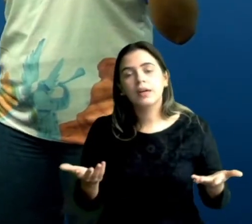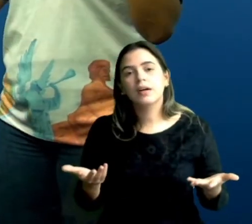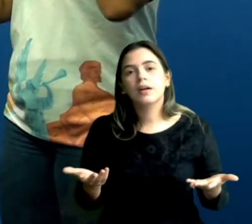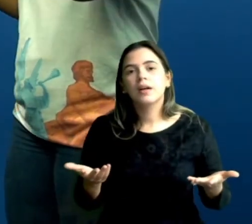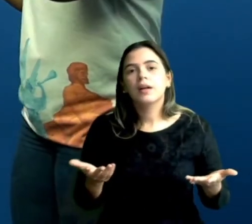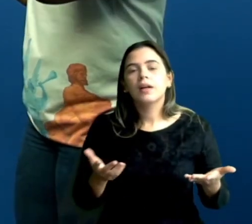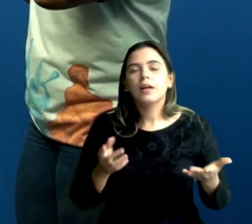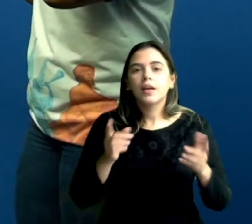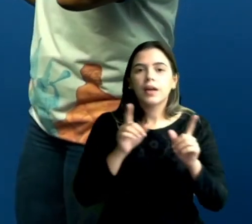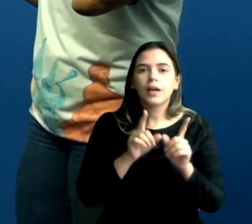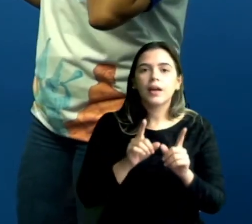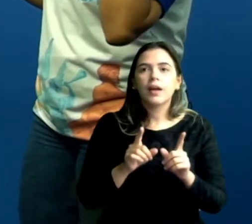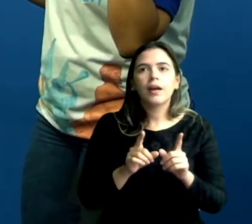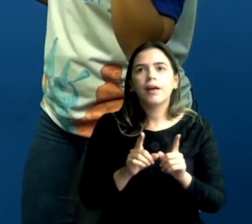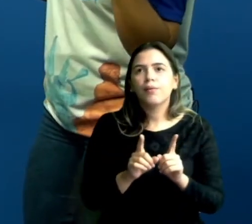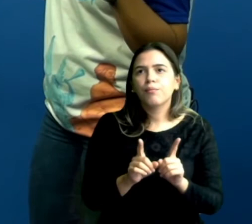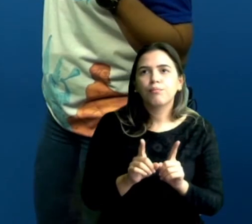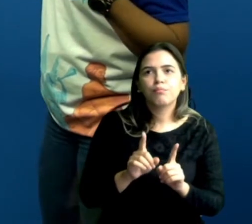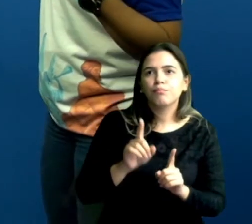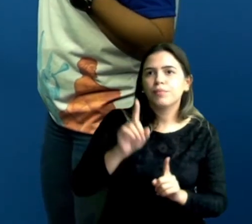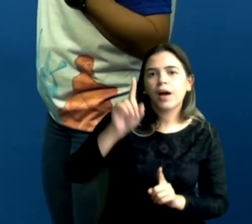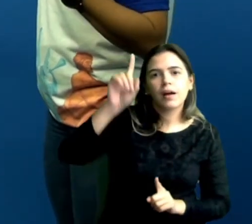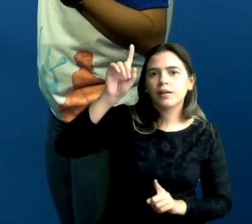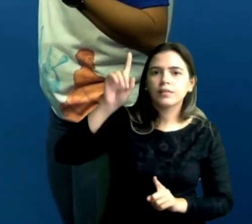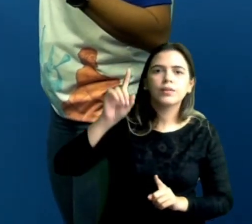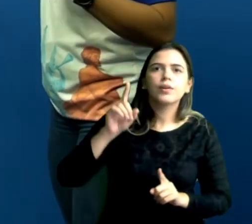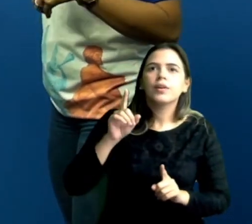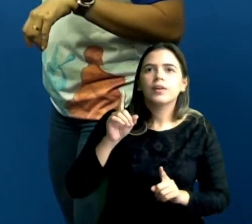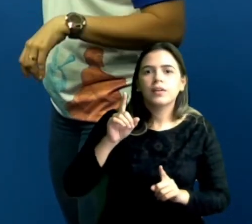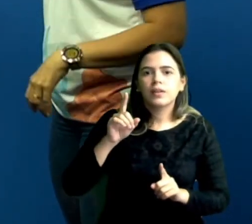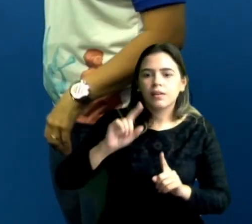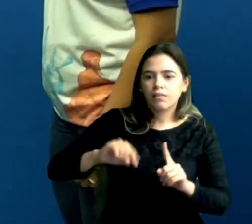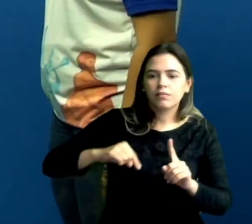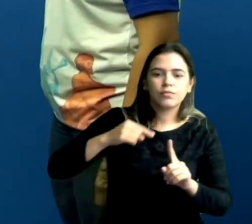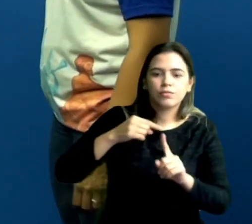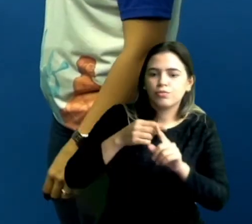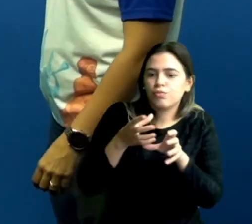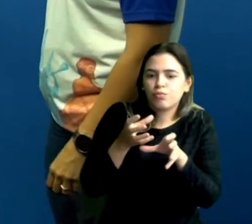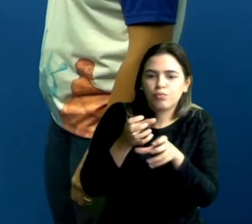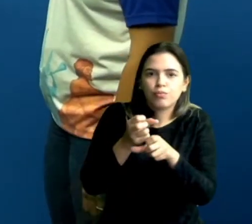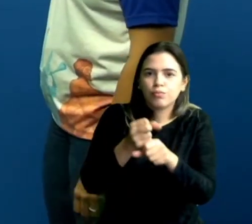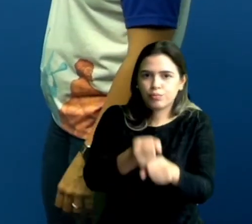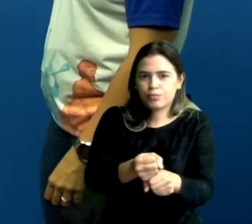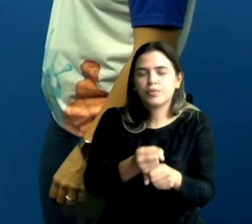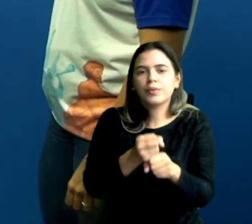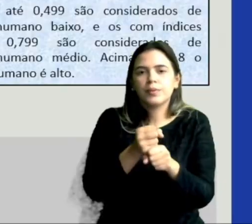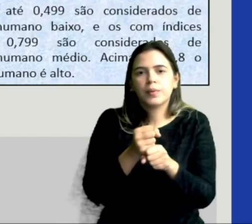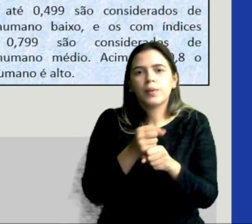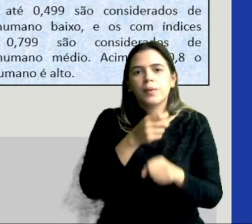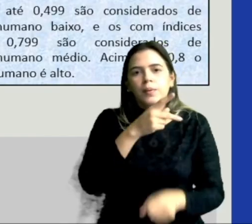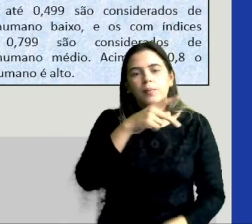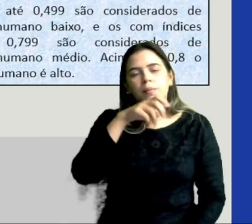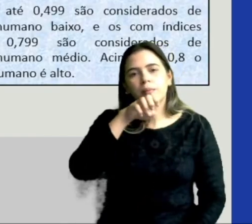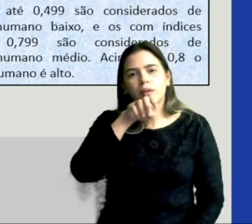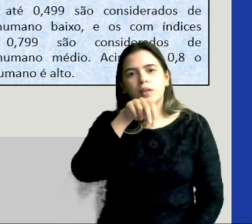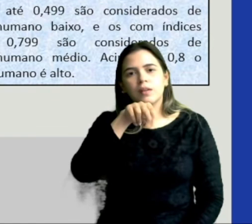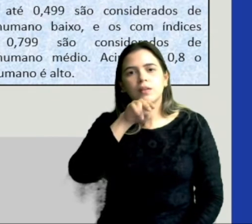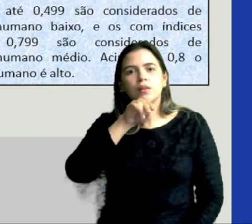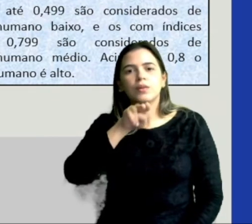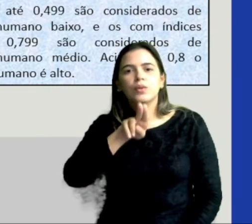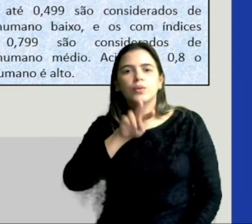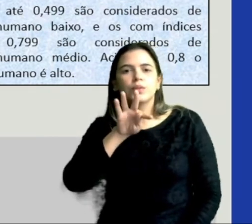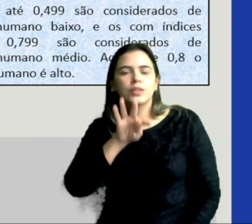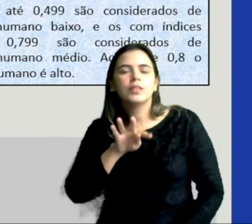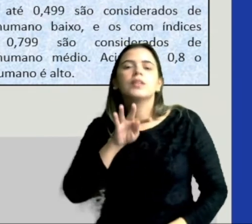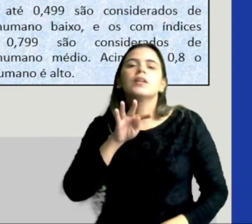um dado que é calculado pelo PNUD, né, que é o Programa das Nações Unidas para o